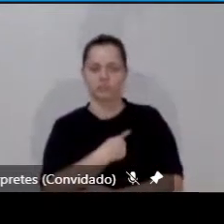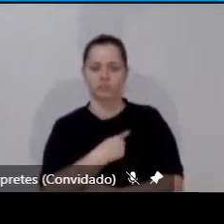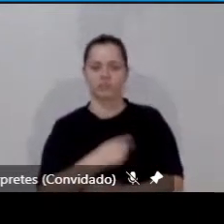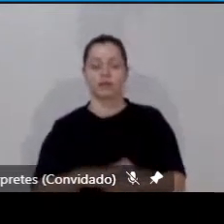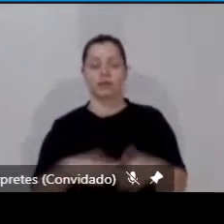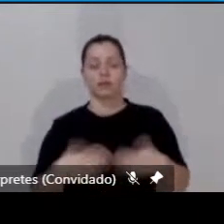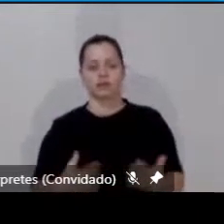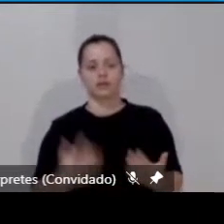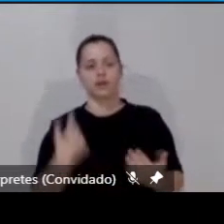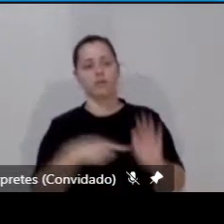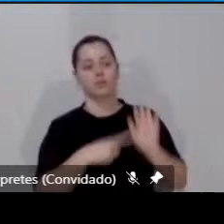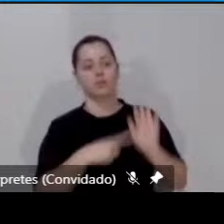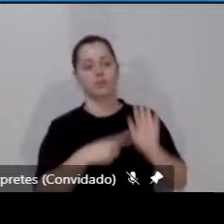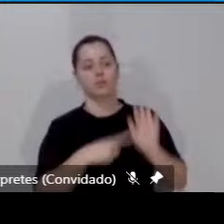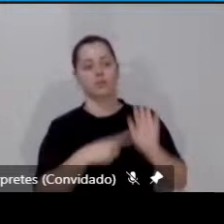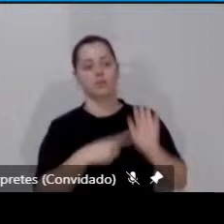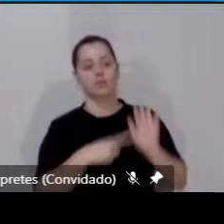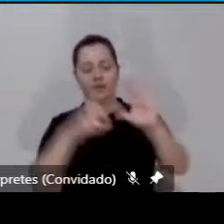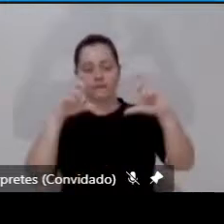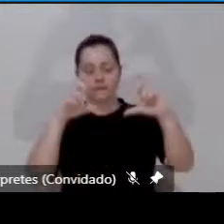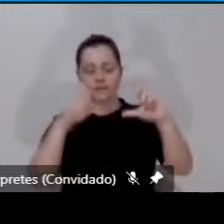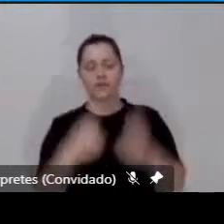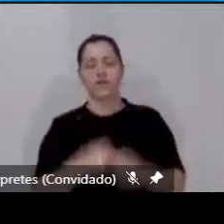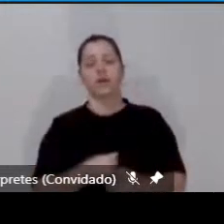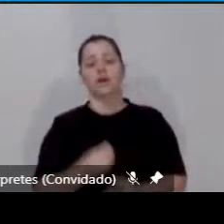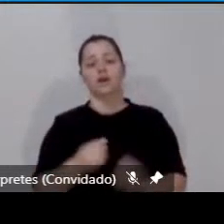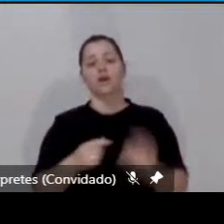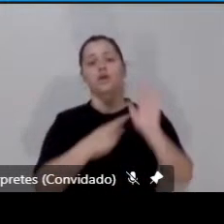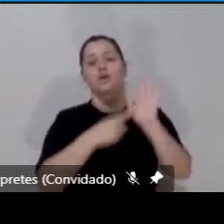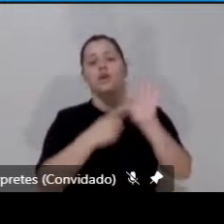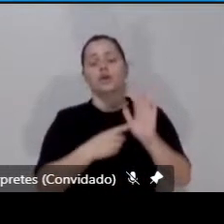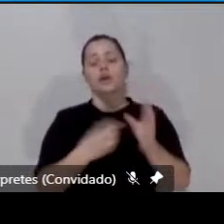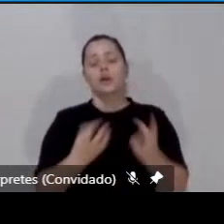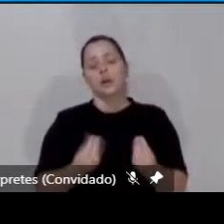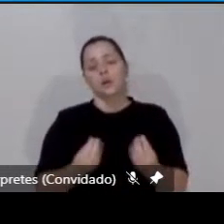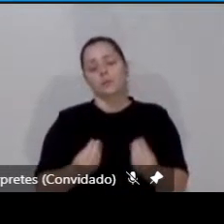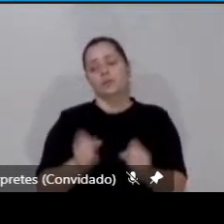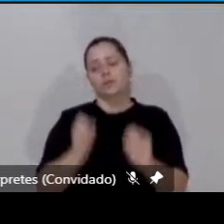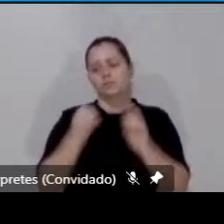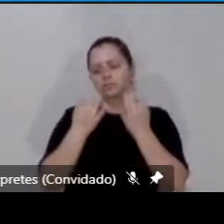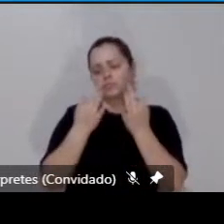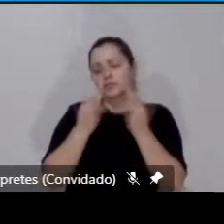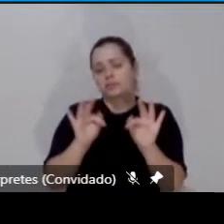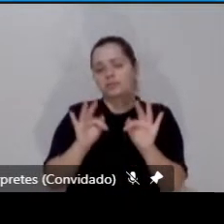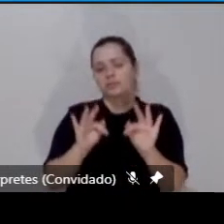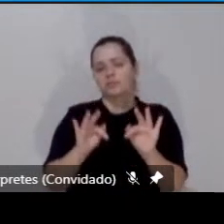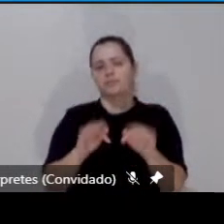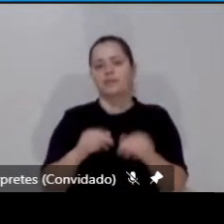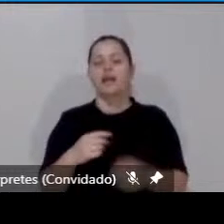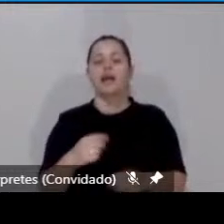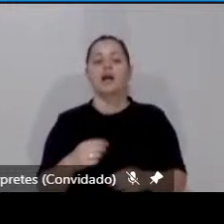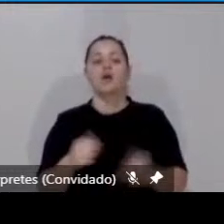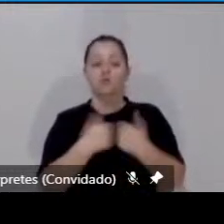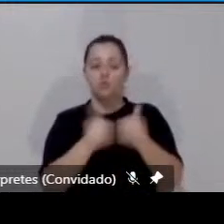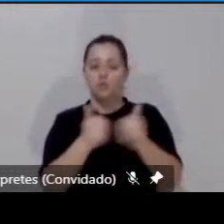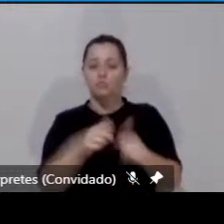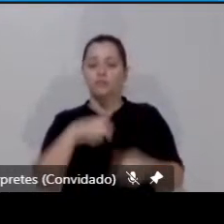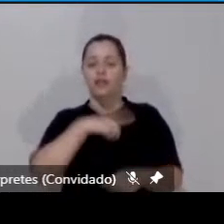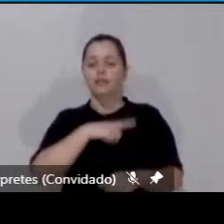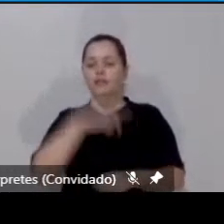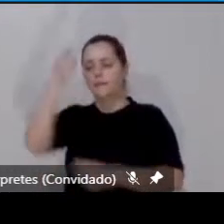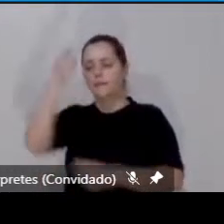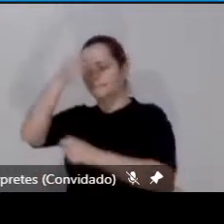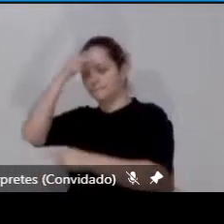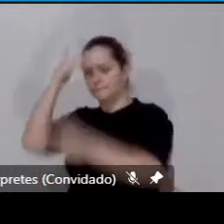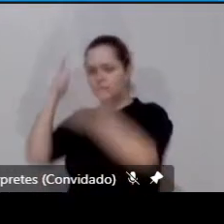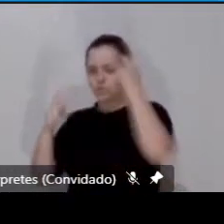imagem que eu coloquei, eu acho que é muito definidora. Dentro do ônibus tem gente sentada, mas tem gente em pé. E um